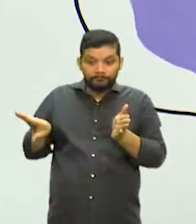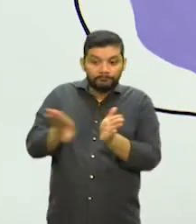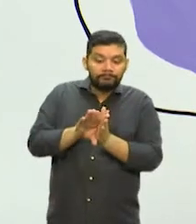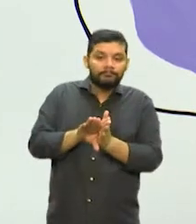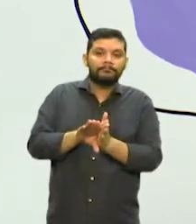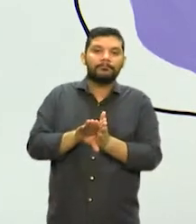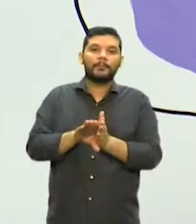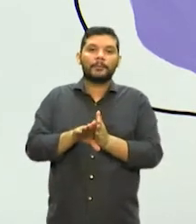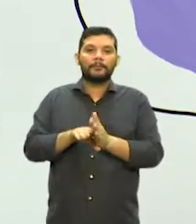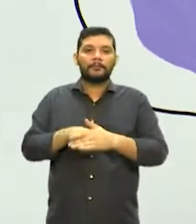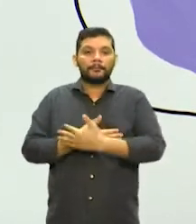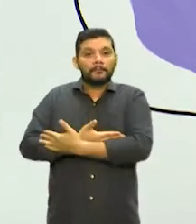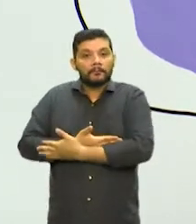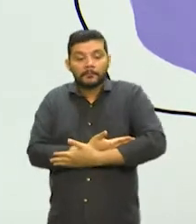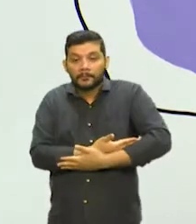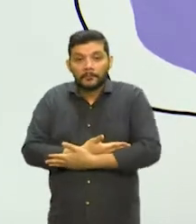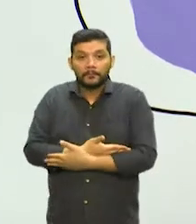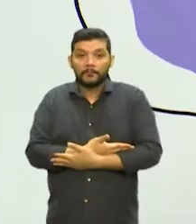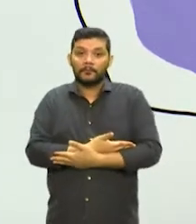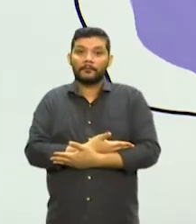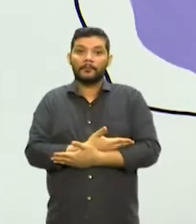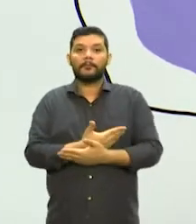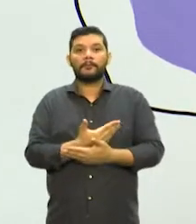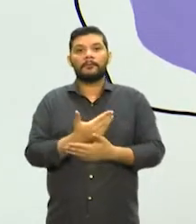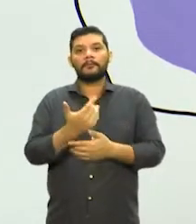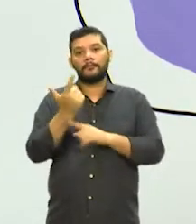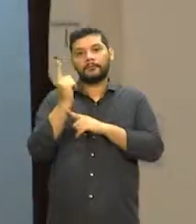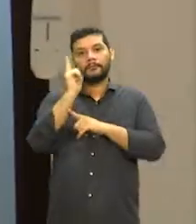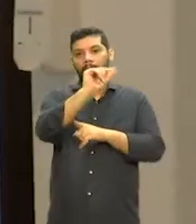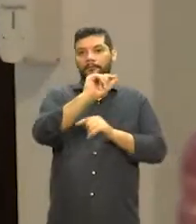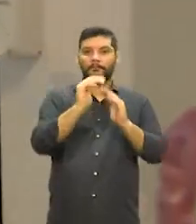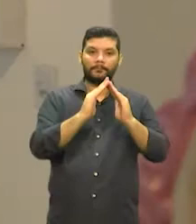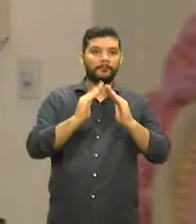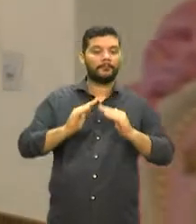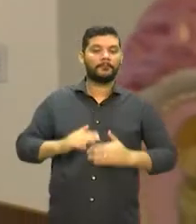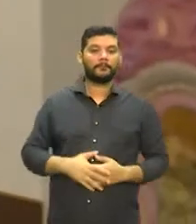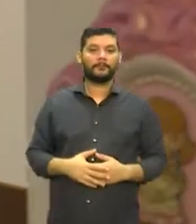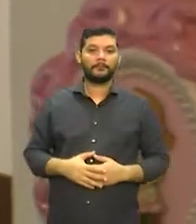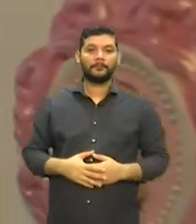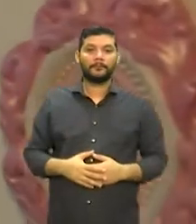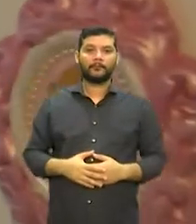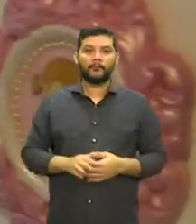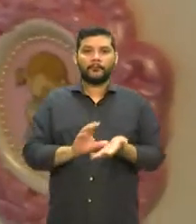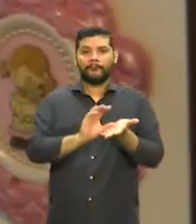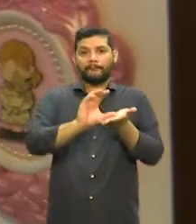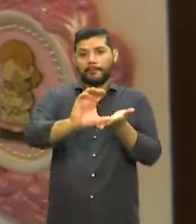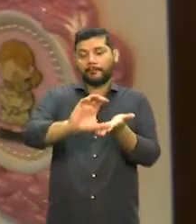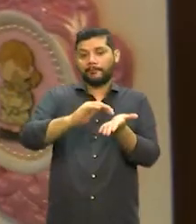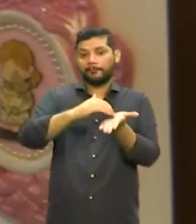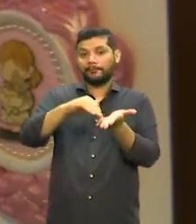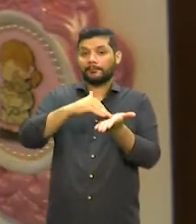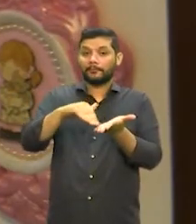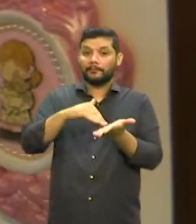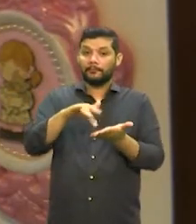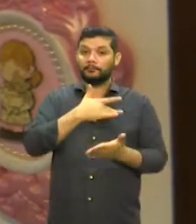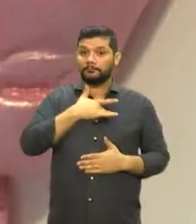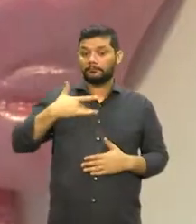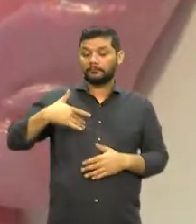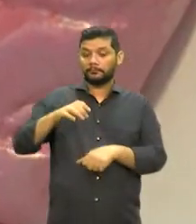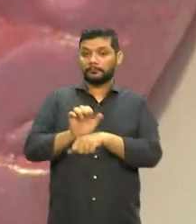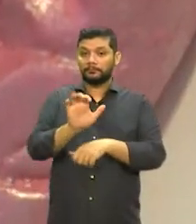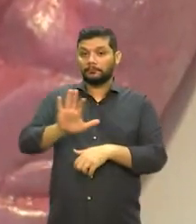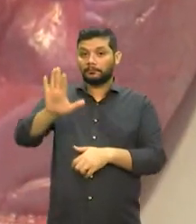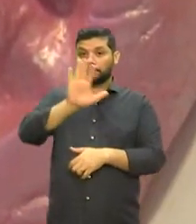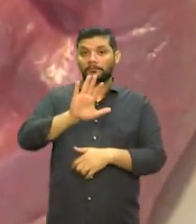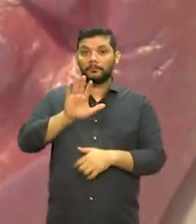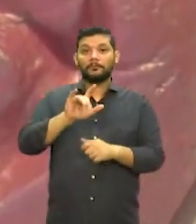qual vai ser a recuperação dela, para ela receber alta para a gente e para a casa. Além do investimento da Secretaria de Saúde do Estado e do trabalho